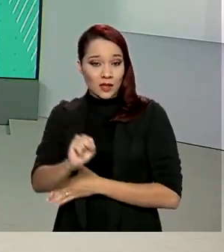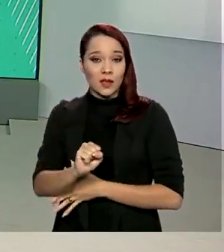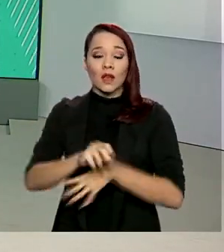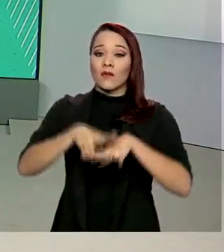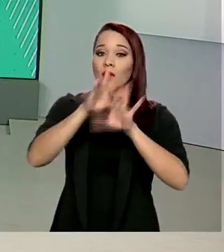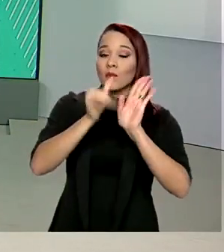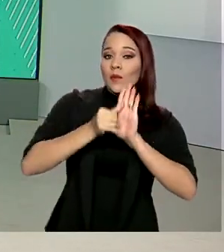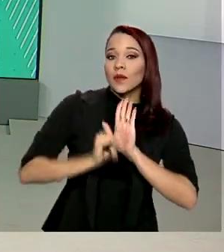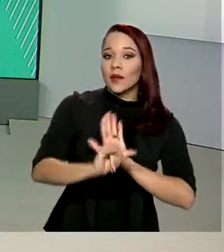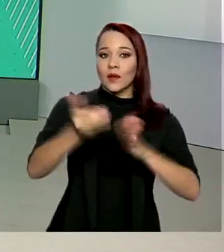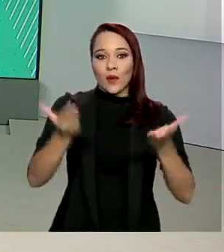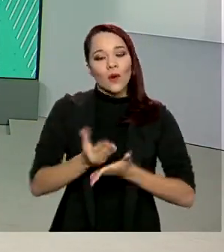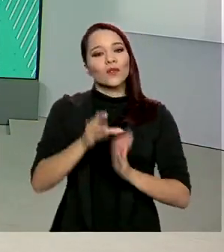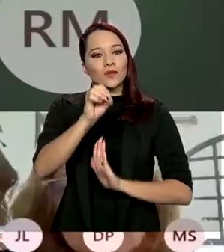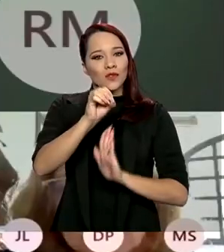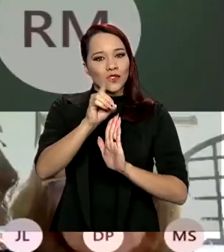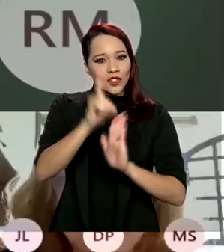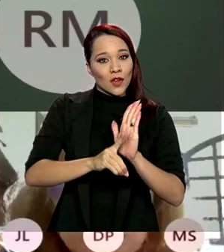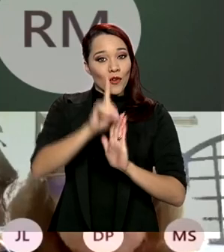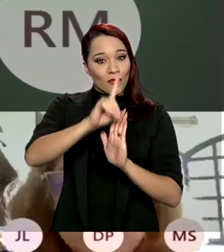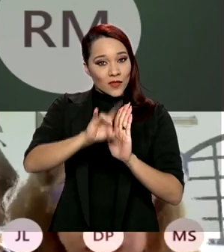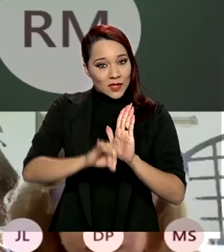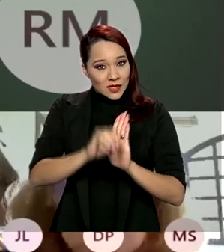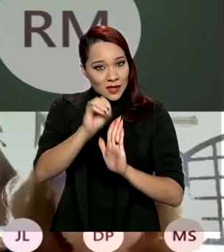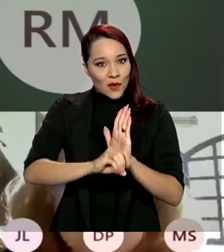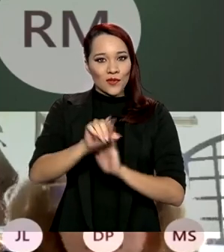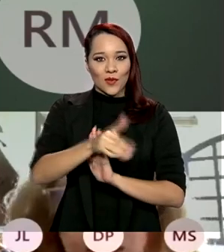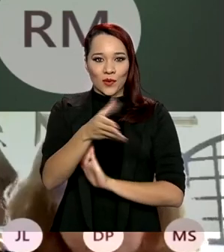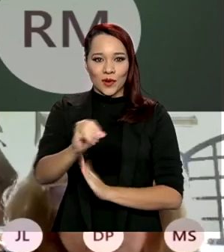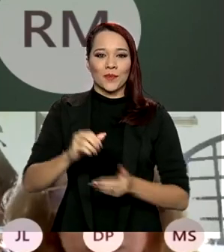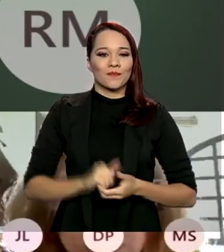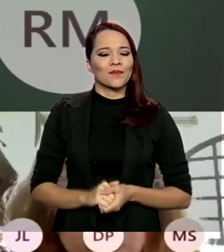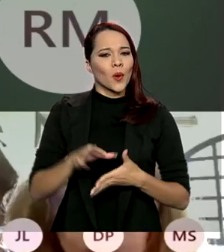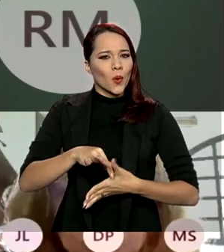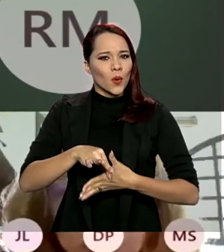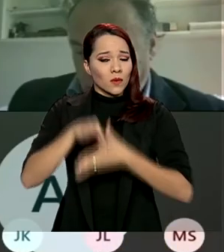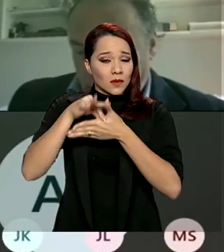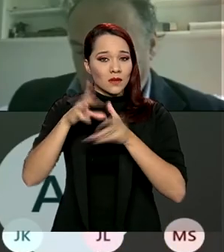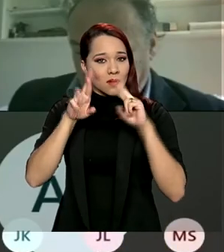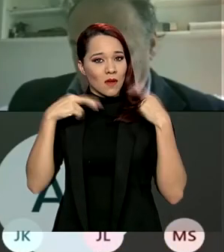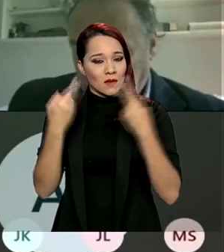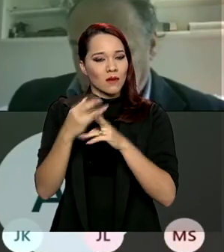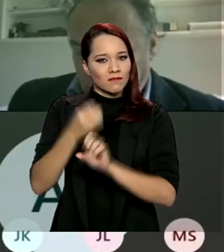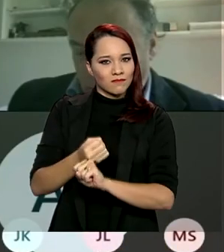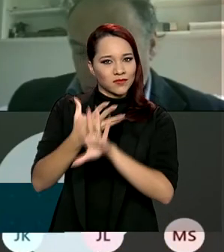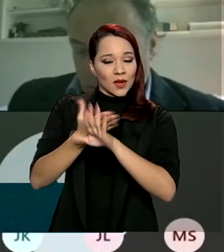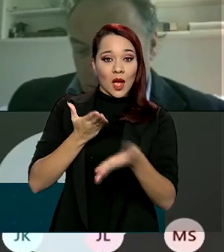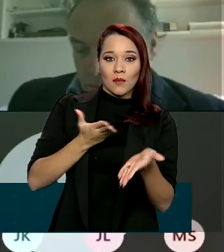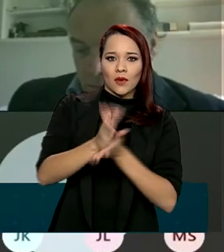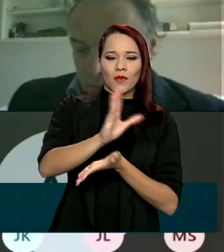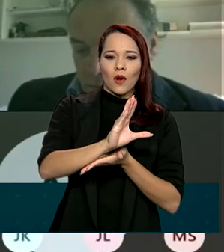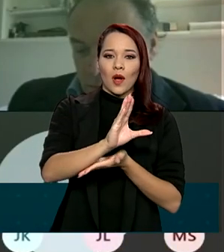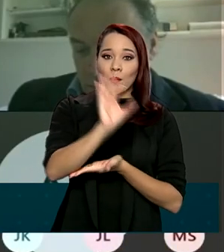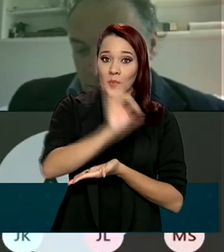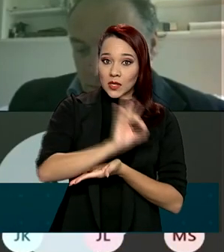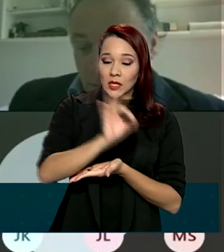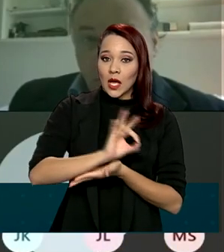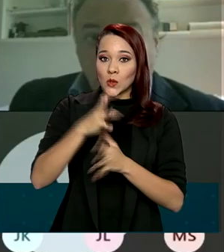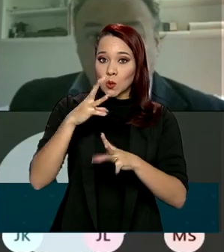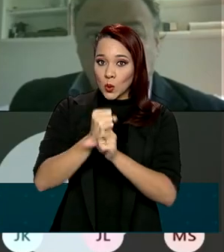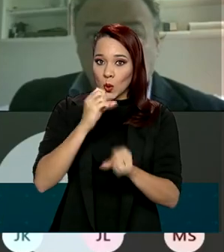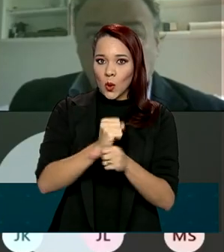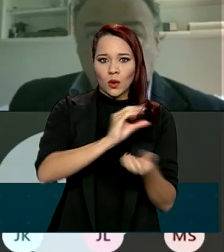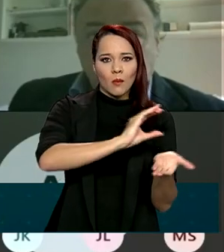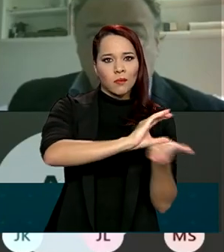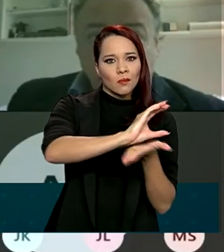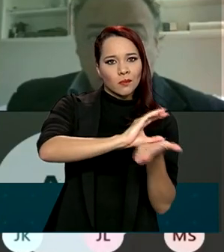no Diário Oficial da União. O Conselho se reuniu por videoconferência e aprovou a distribuição de parte do lucro obtido